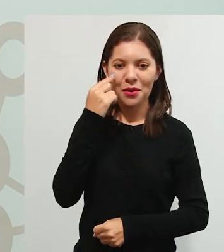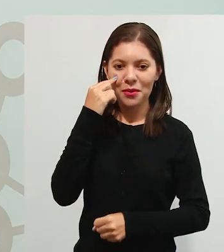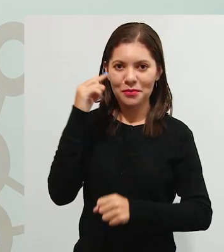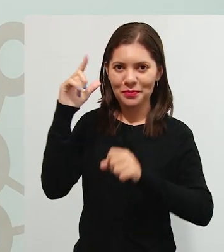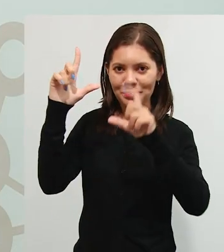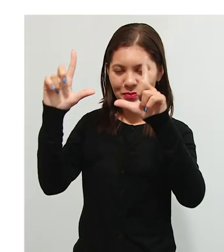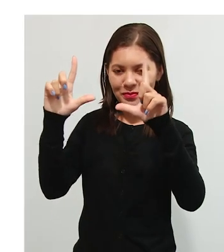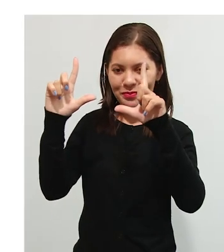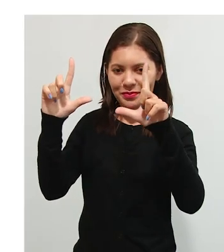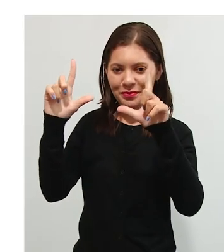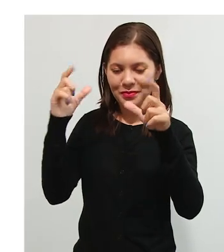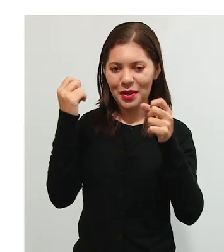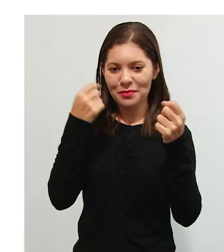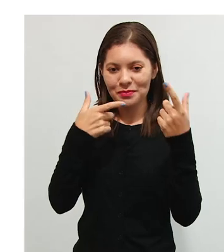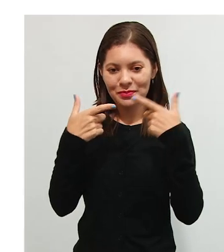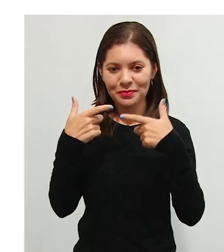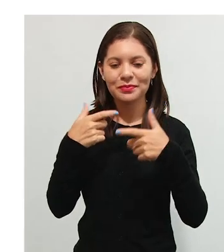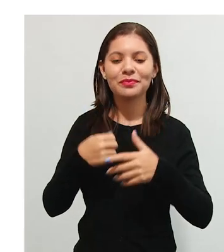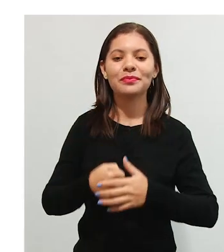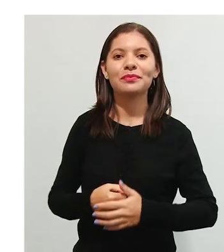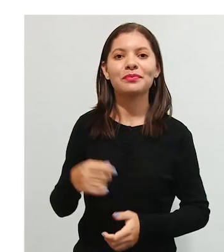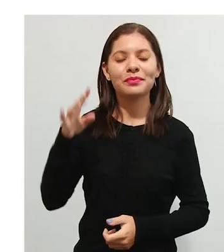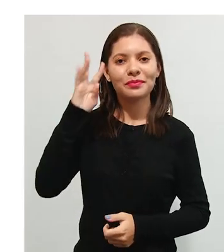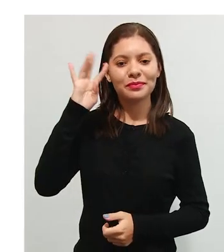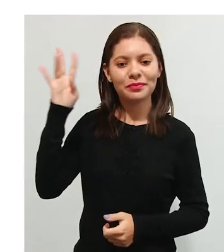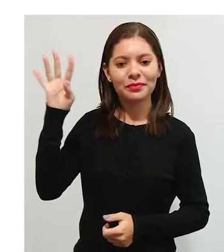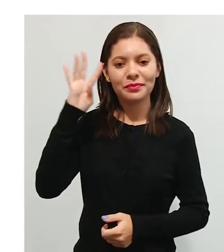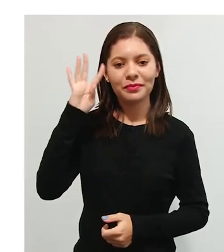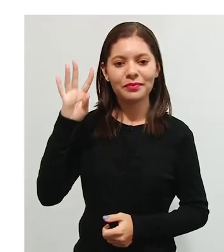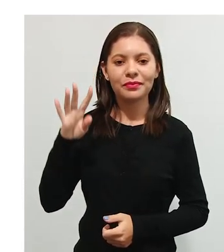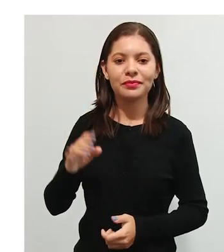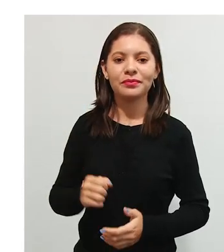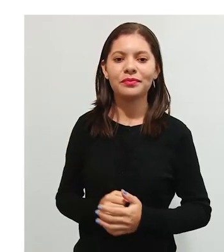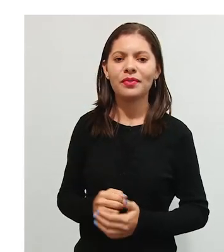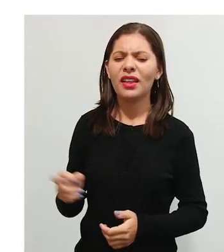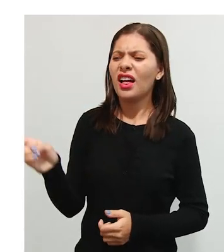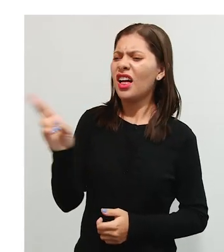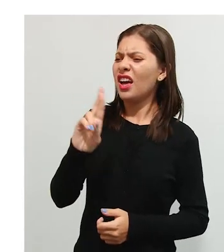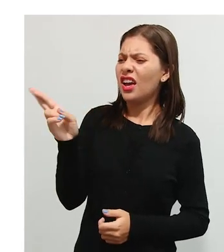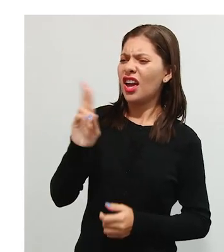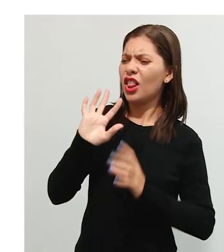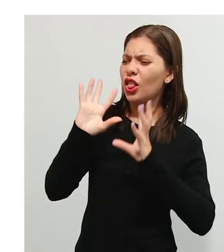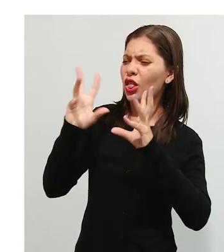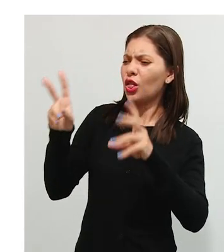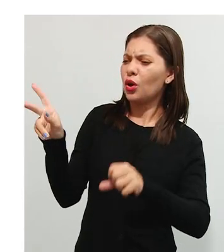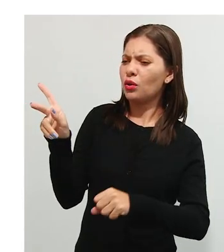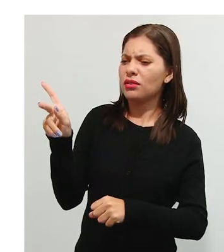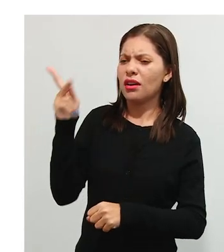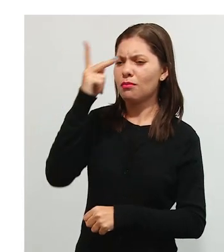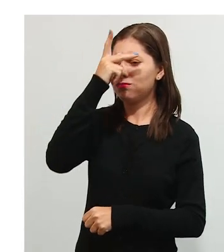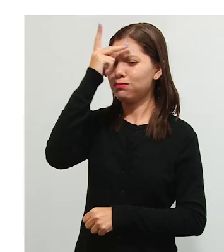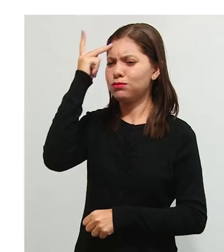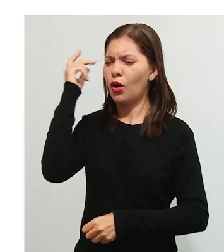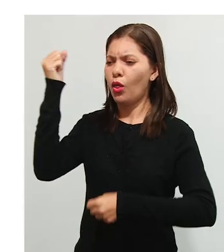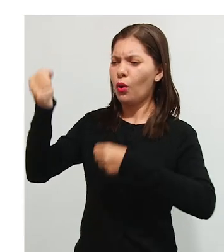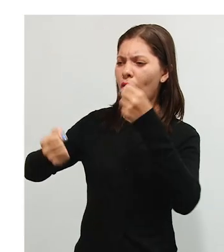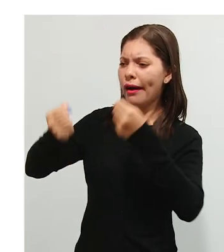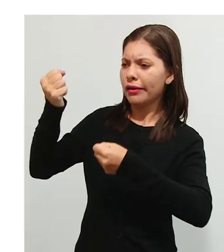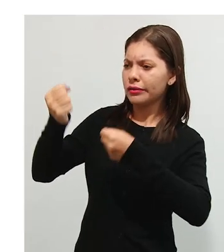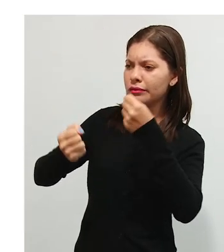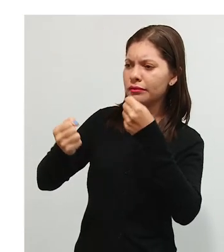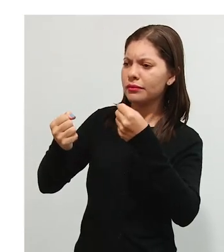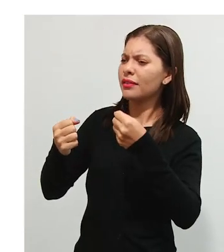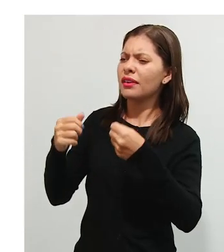pra que vocês reflitam. Quem são todas essas pessoas nos carros? Duas crianças aí conversando,